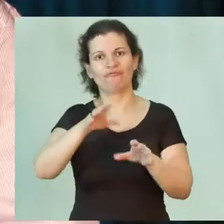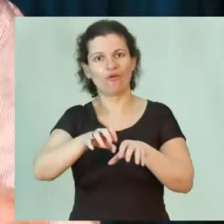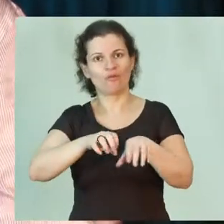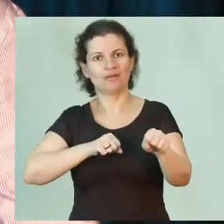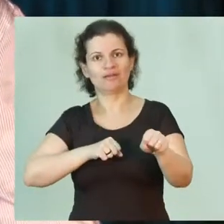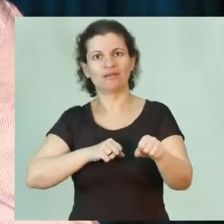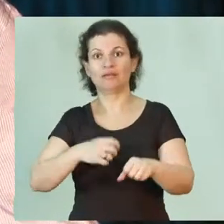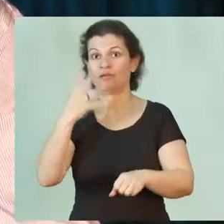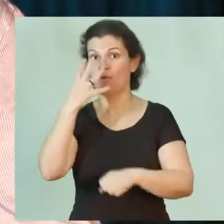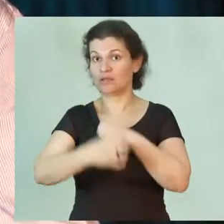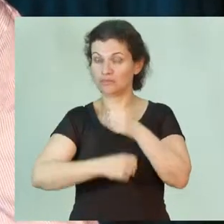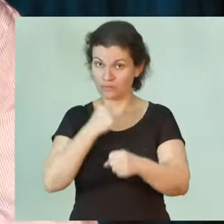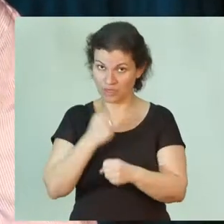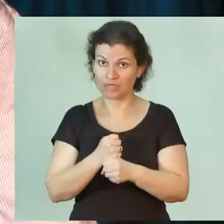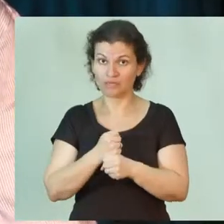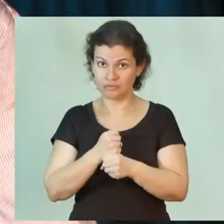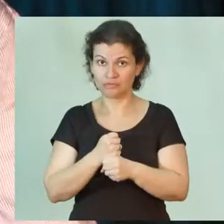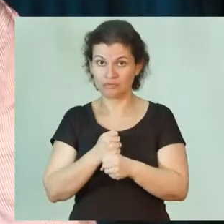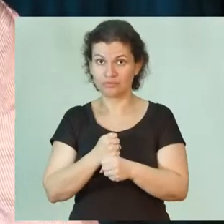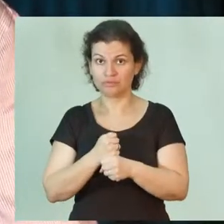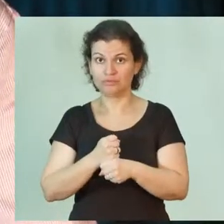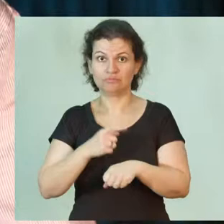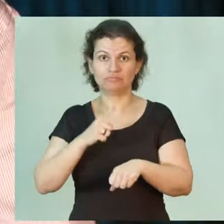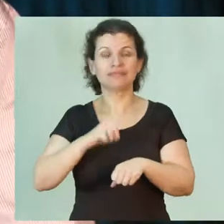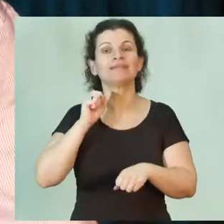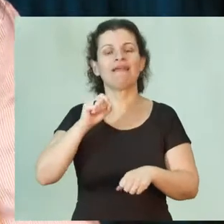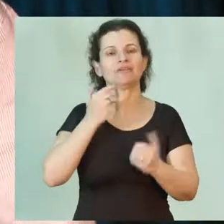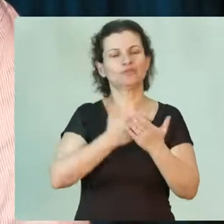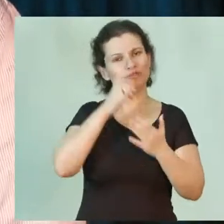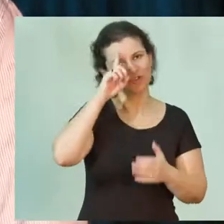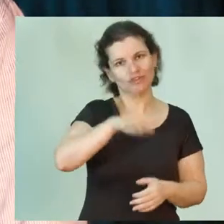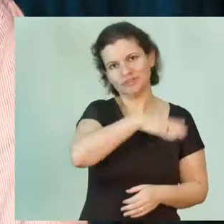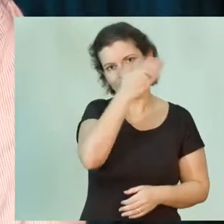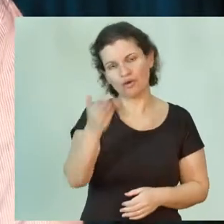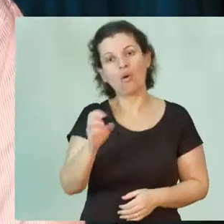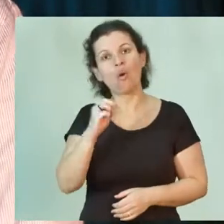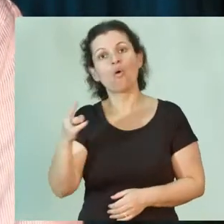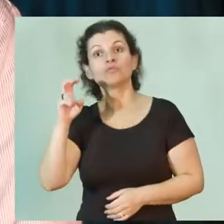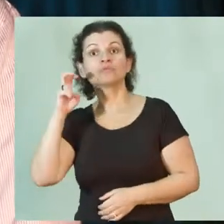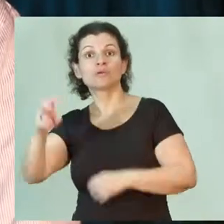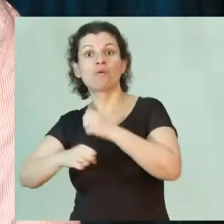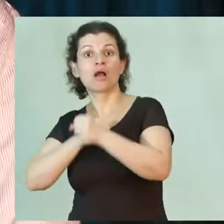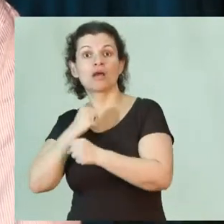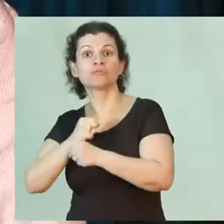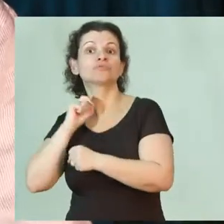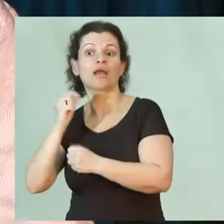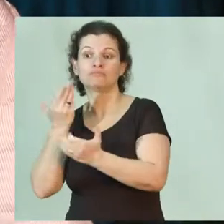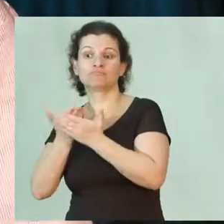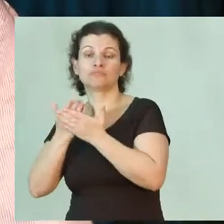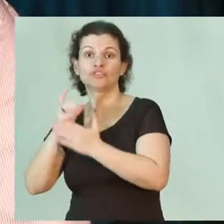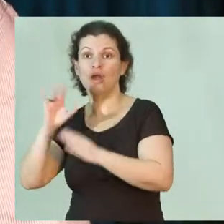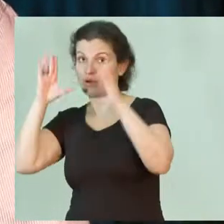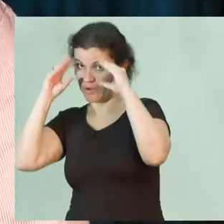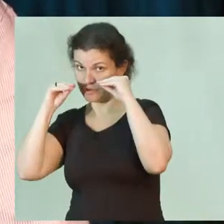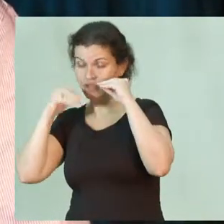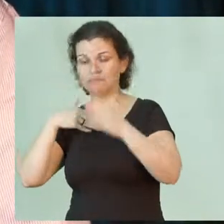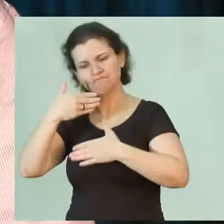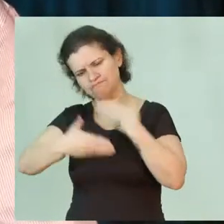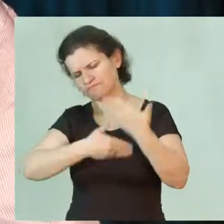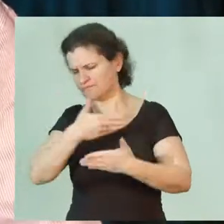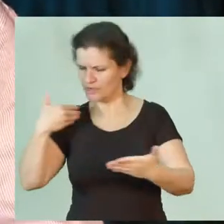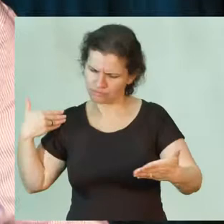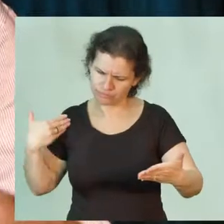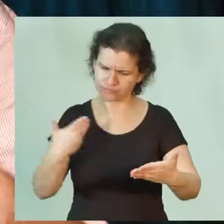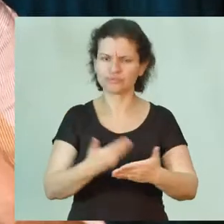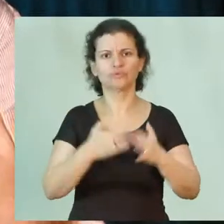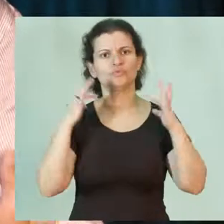que dura quatro anos para o período integral e cinco anos para o período noturno. E nesse processo todo,